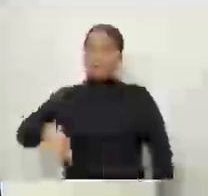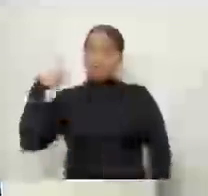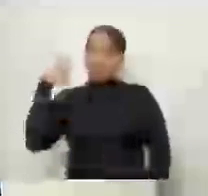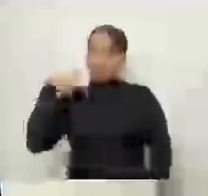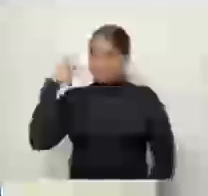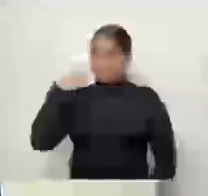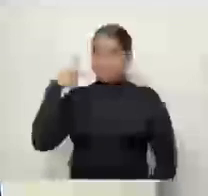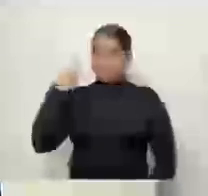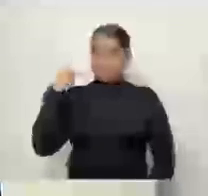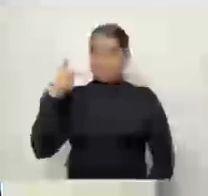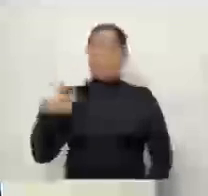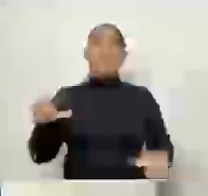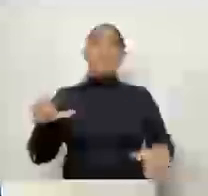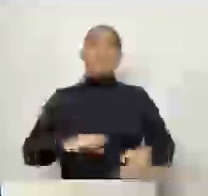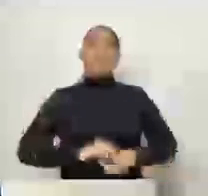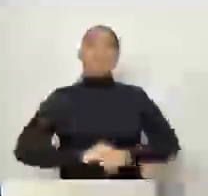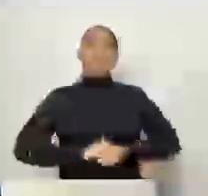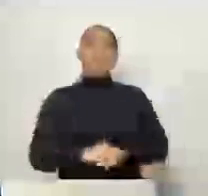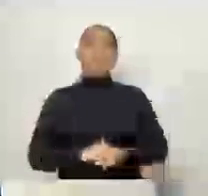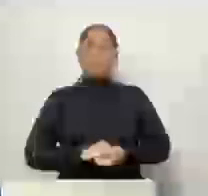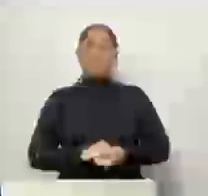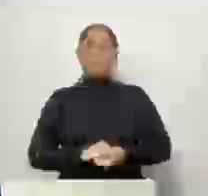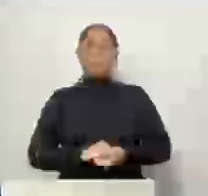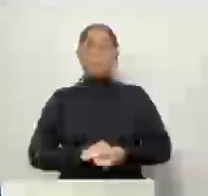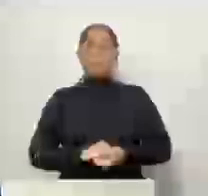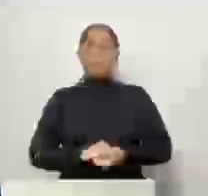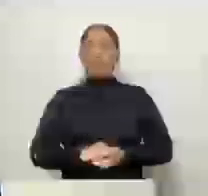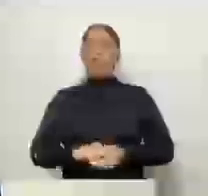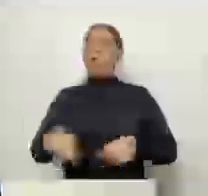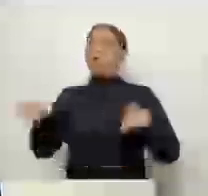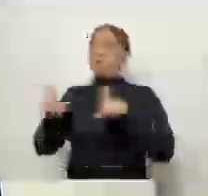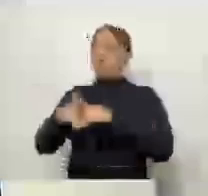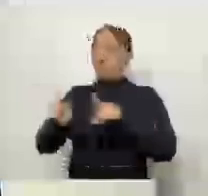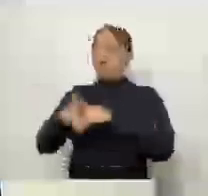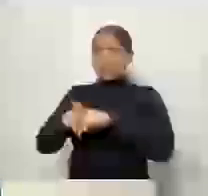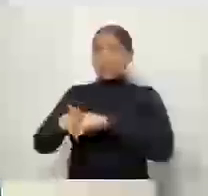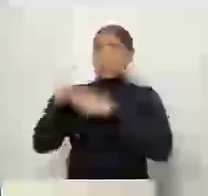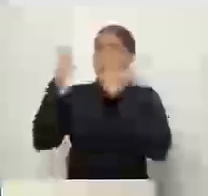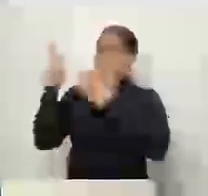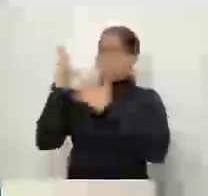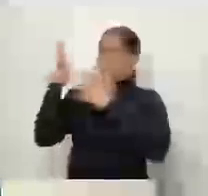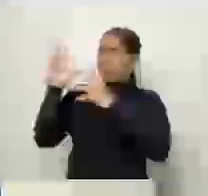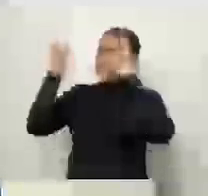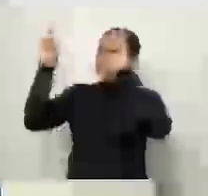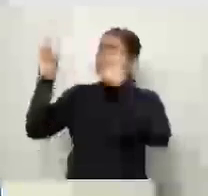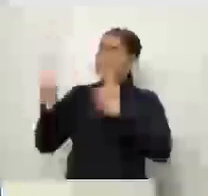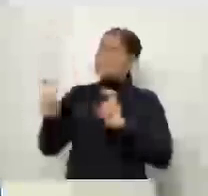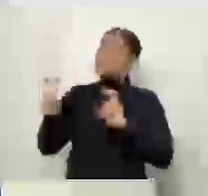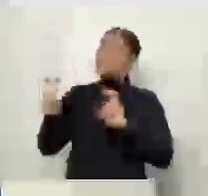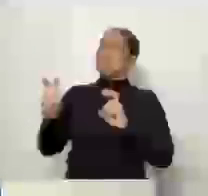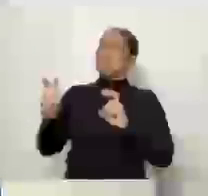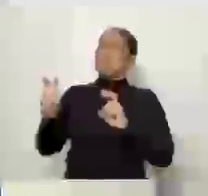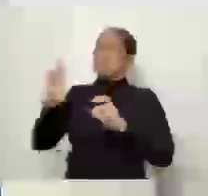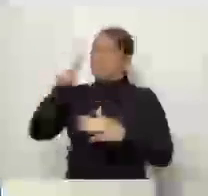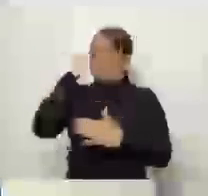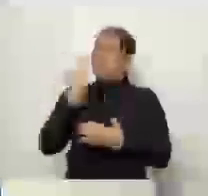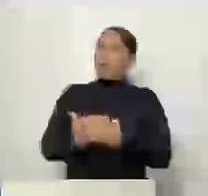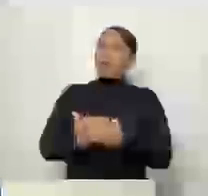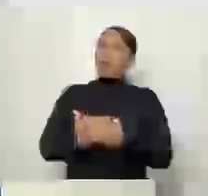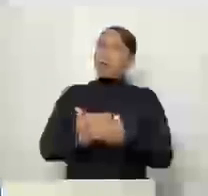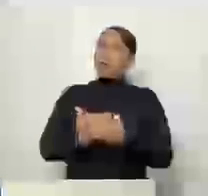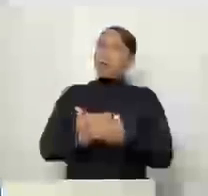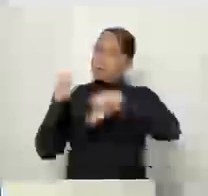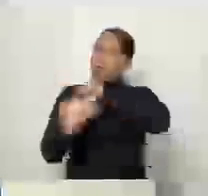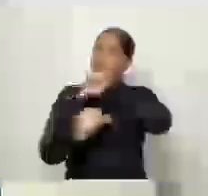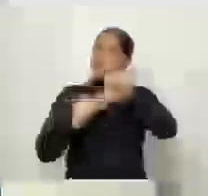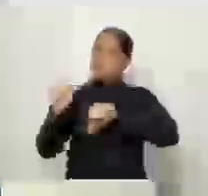Parabenizar tanto o vereador Manec quanto o vereador Cristian por tocar no assunto. Mas eu acredito que eles já estão em mudança. O que eu conversei com o César